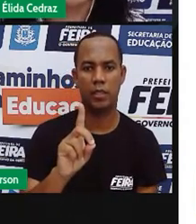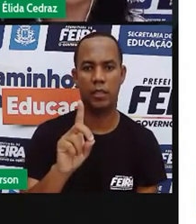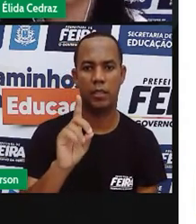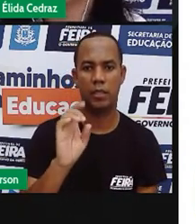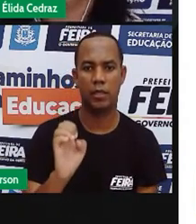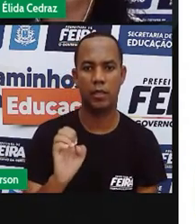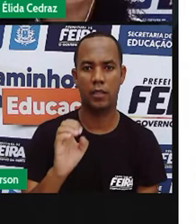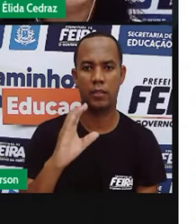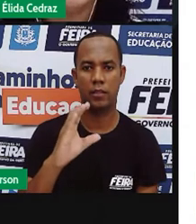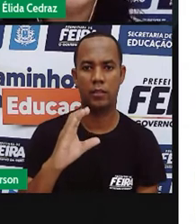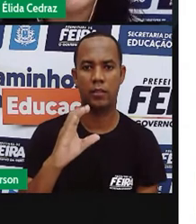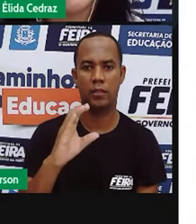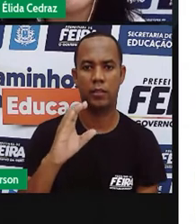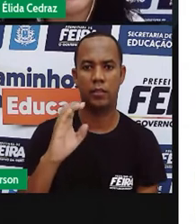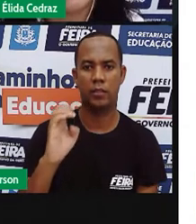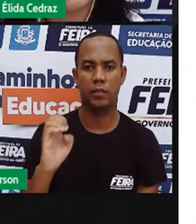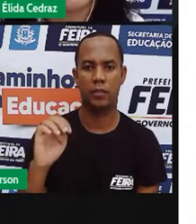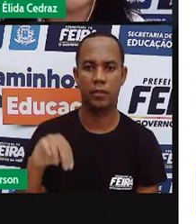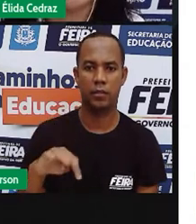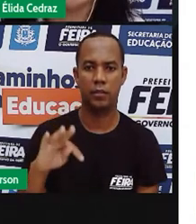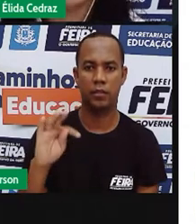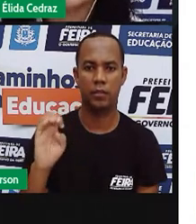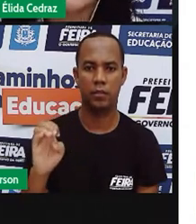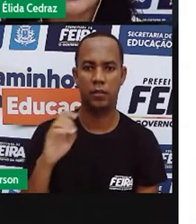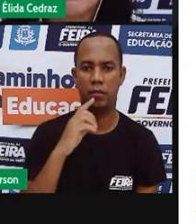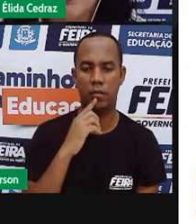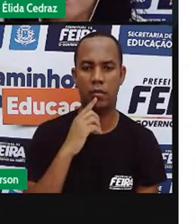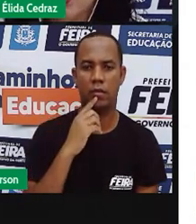decente é indecente.